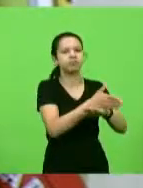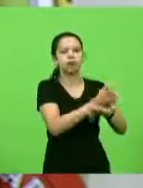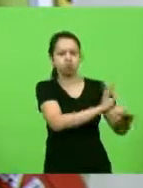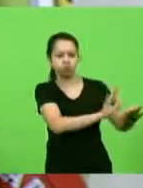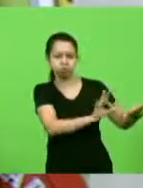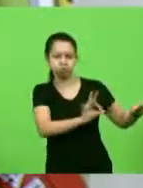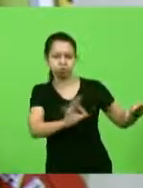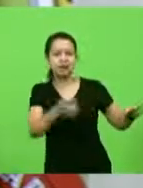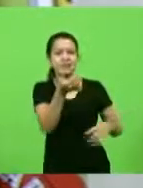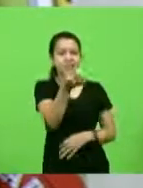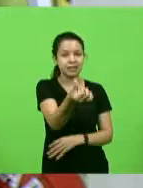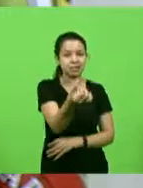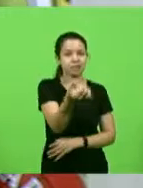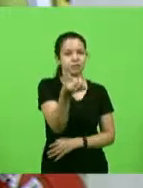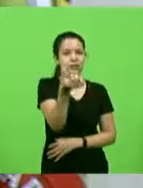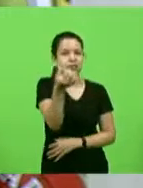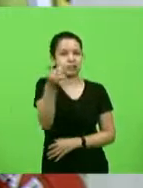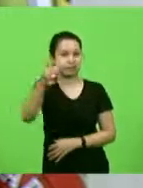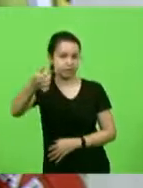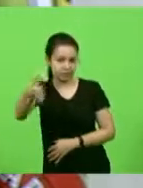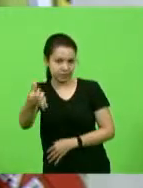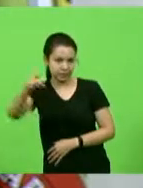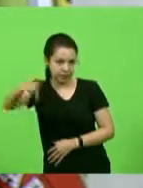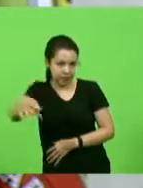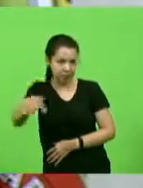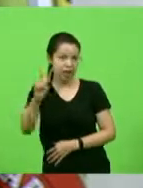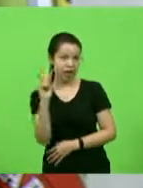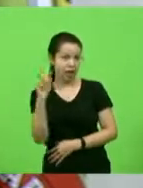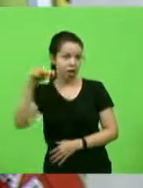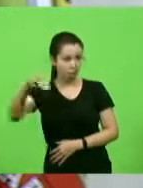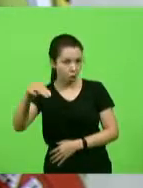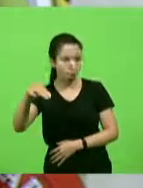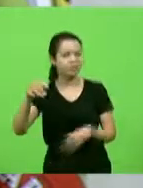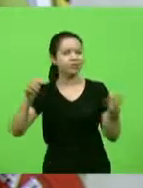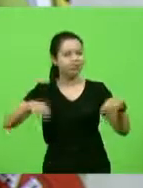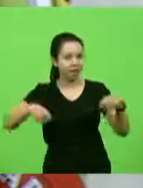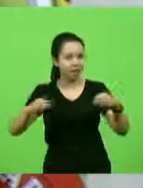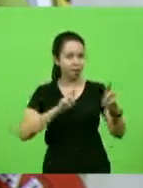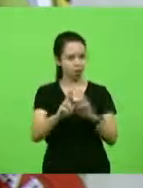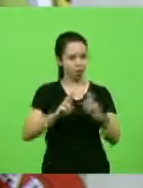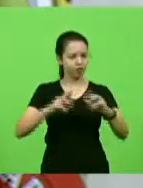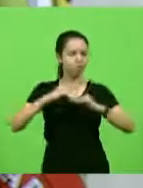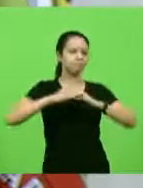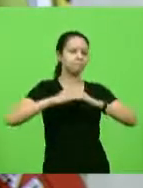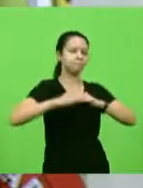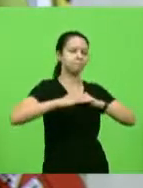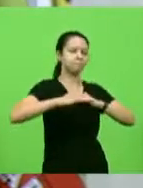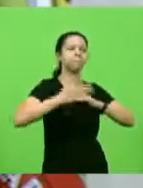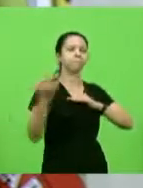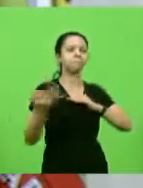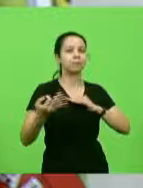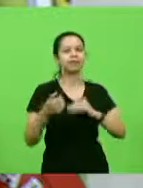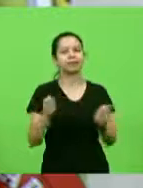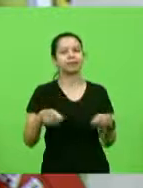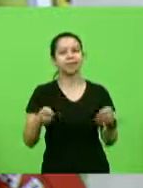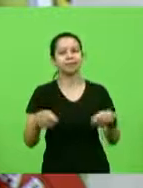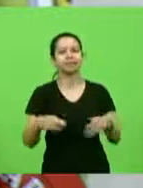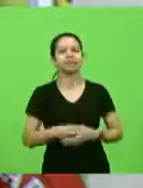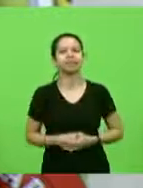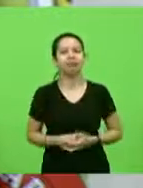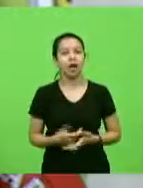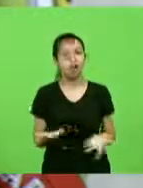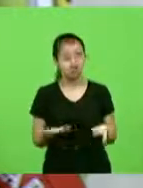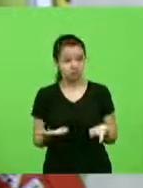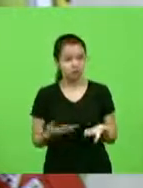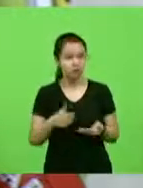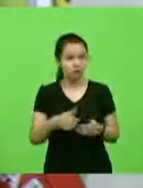677 quilômetros sobre, agora sim, aí uma rodovia pavimentada. Aí teremos a ligação para receber